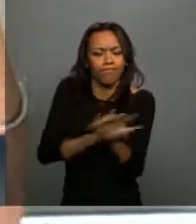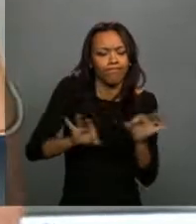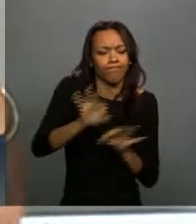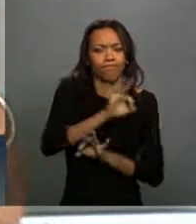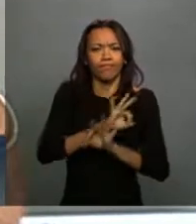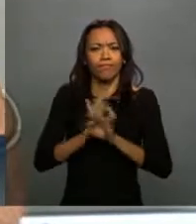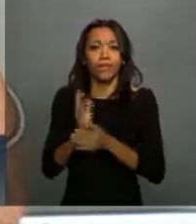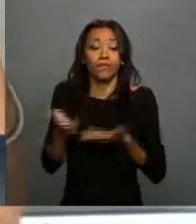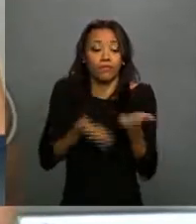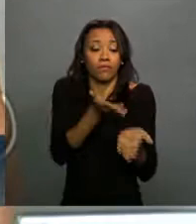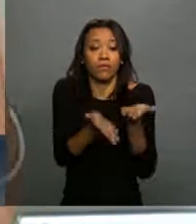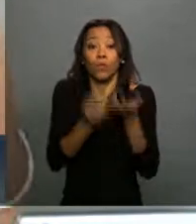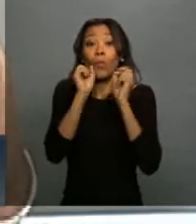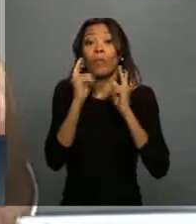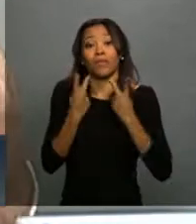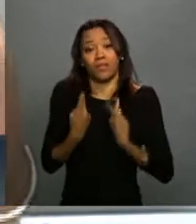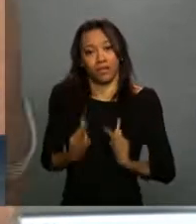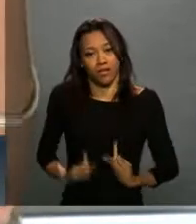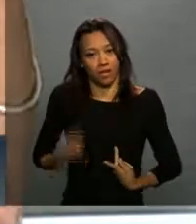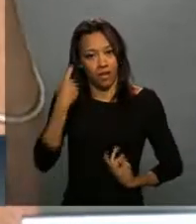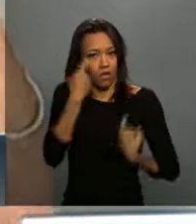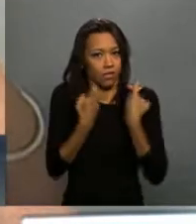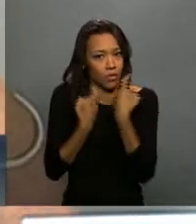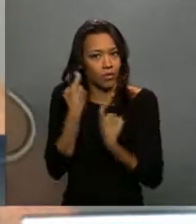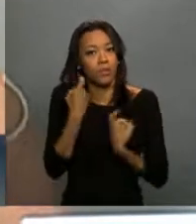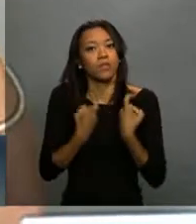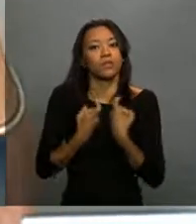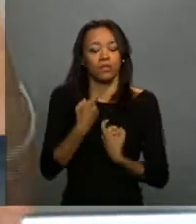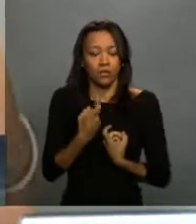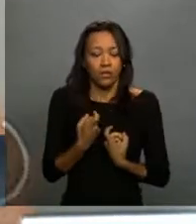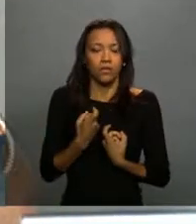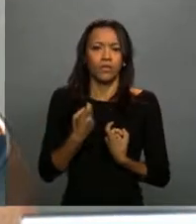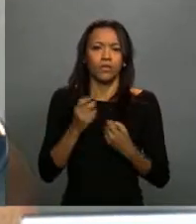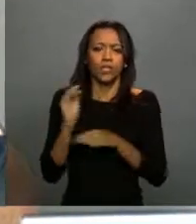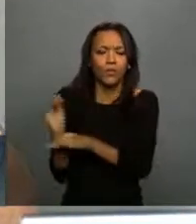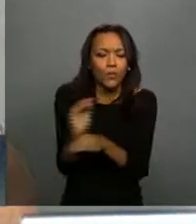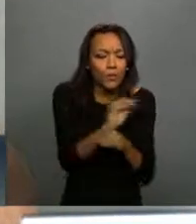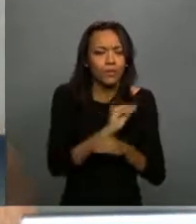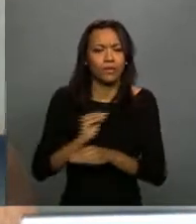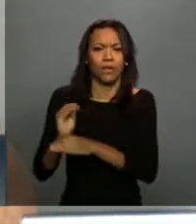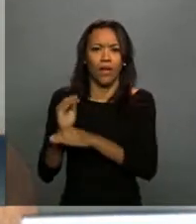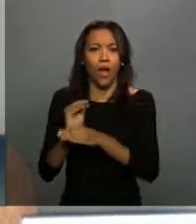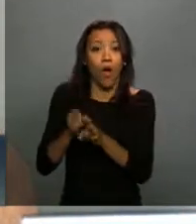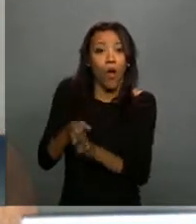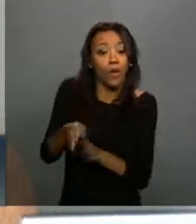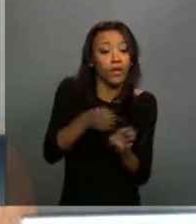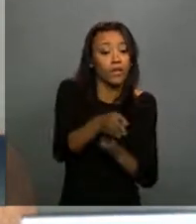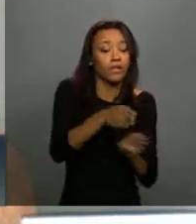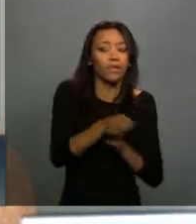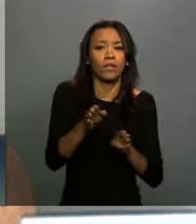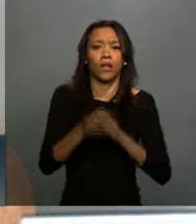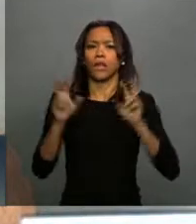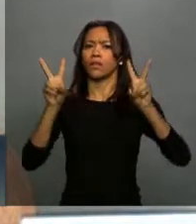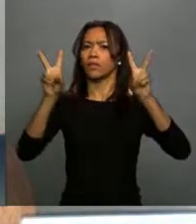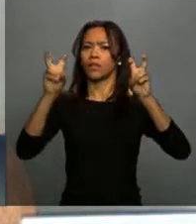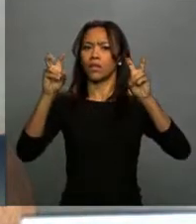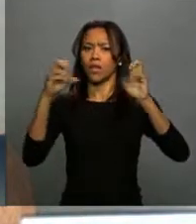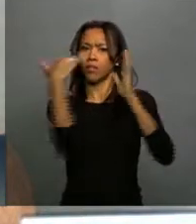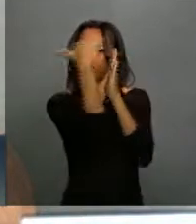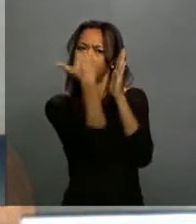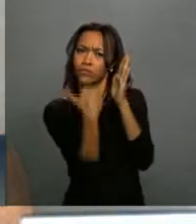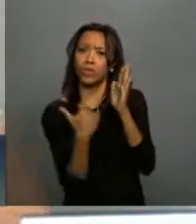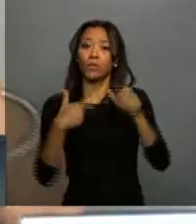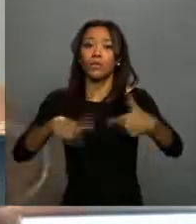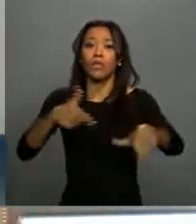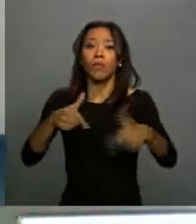colocar a discussão do cuidado mais global para poder também orientar toda a discussão específica do trabalho da Emo Rede